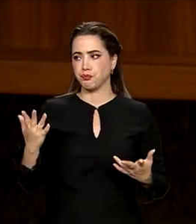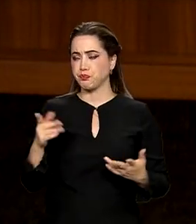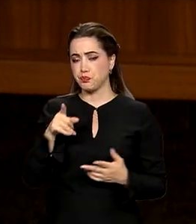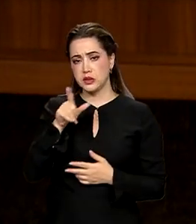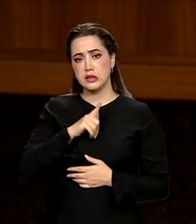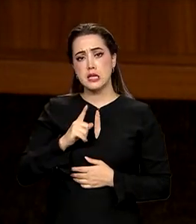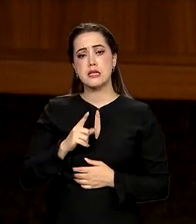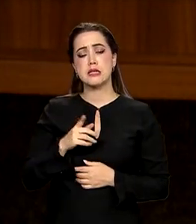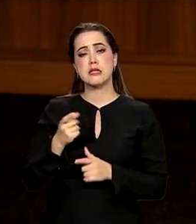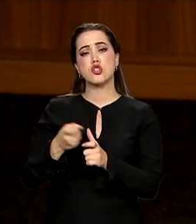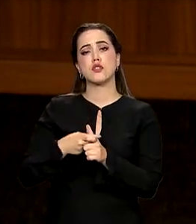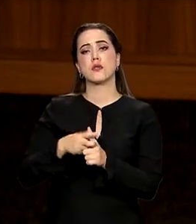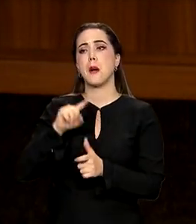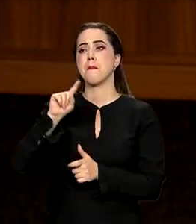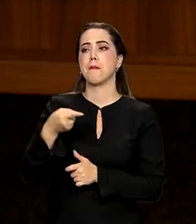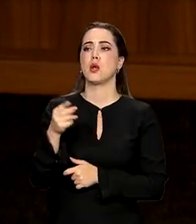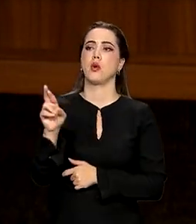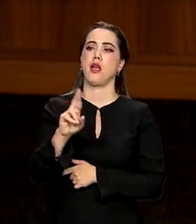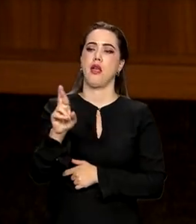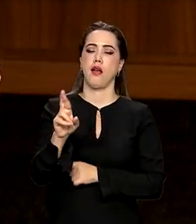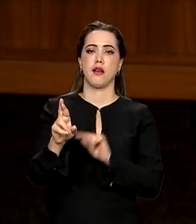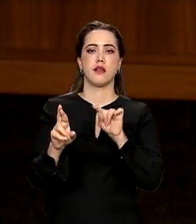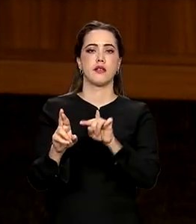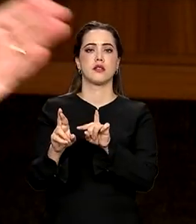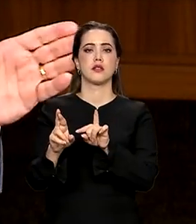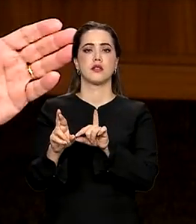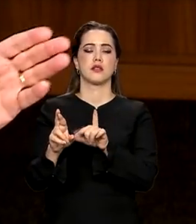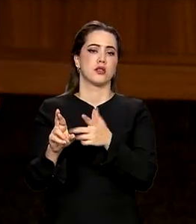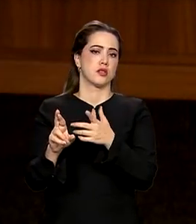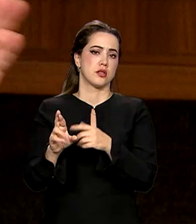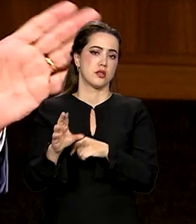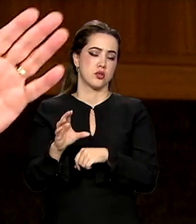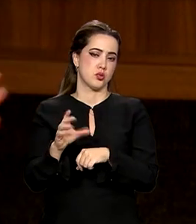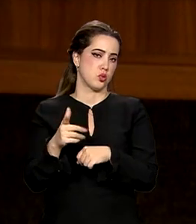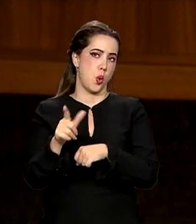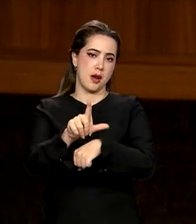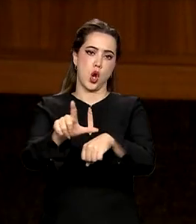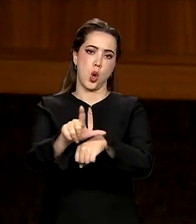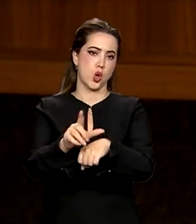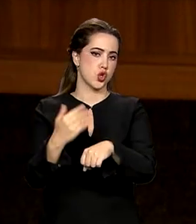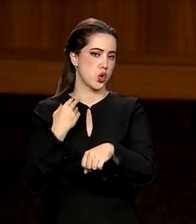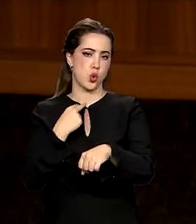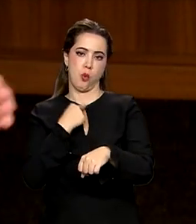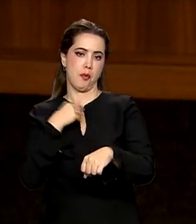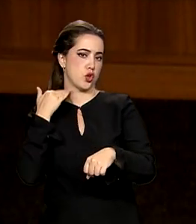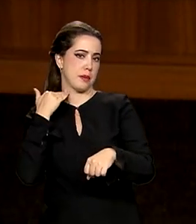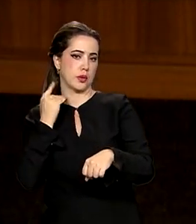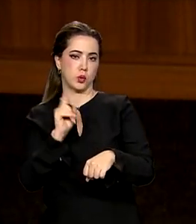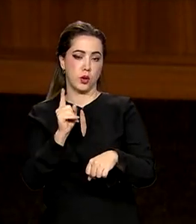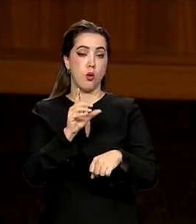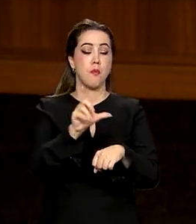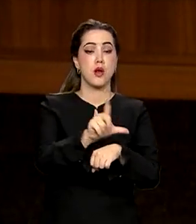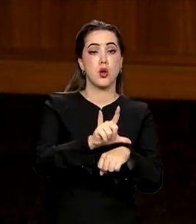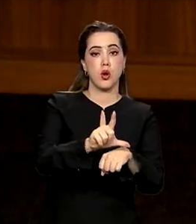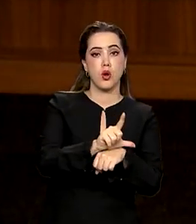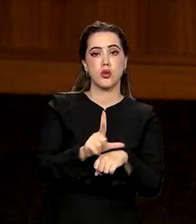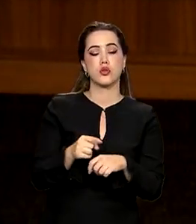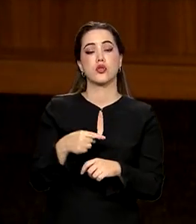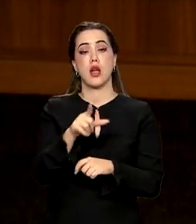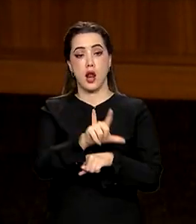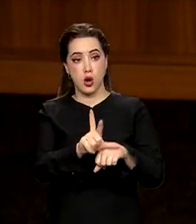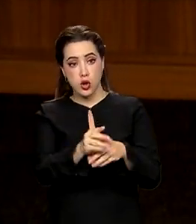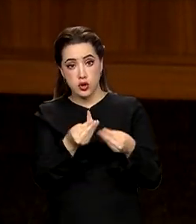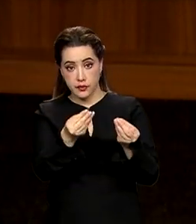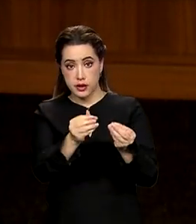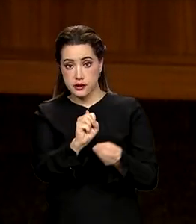dívida de mil reais e o credor não bancário, que não é um banco, deu 80% de desconto.